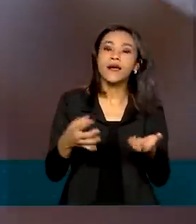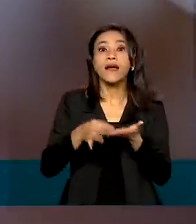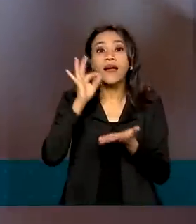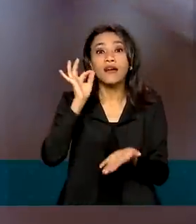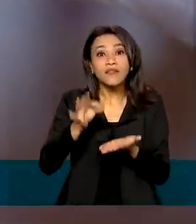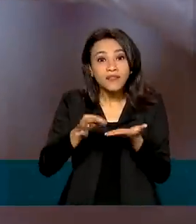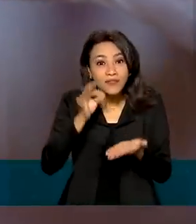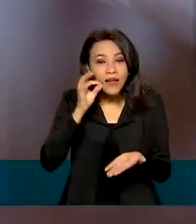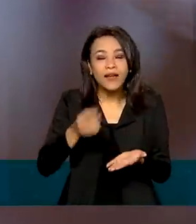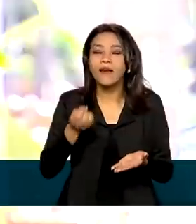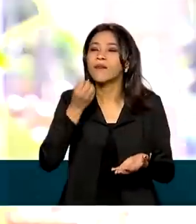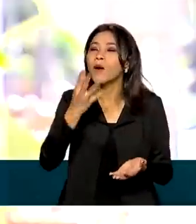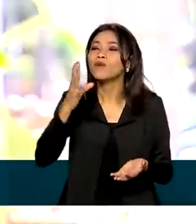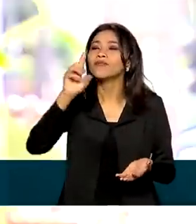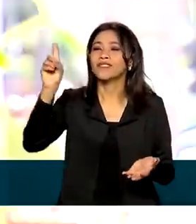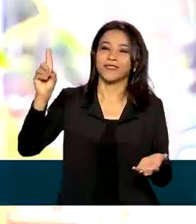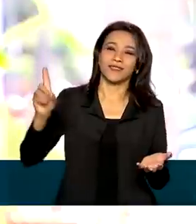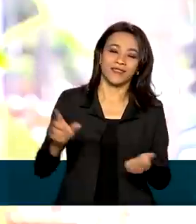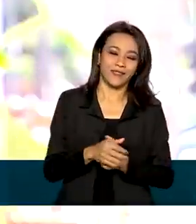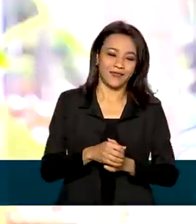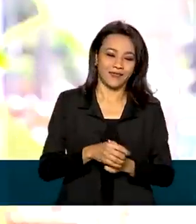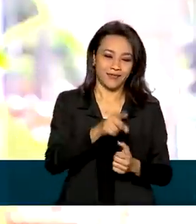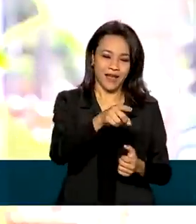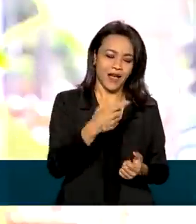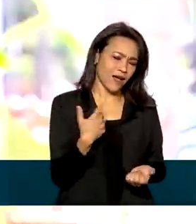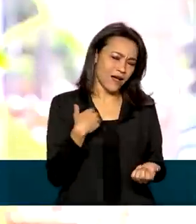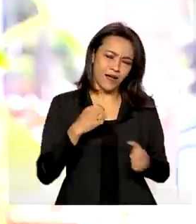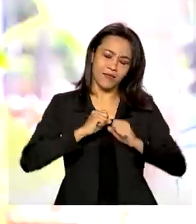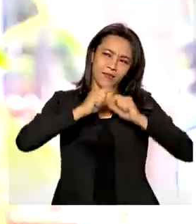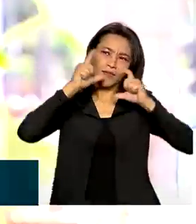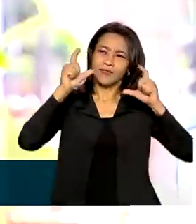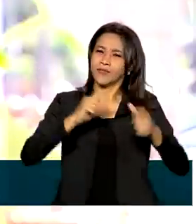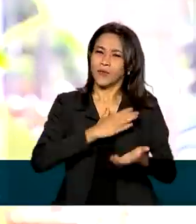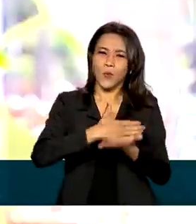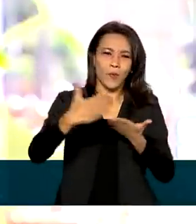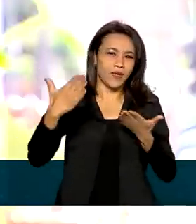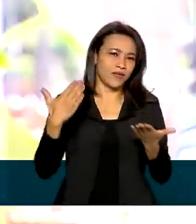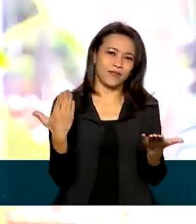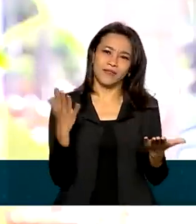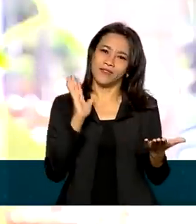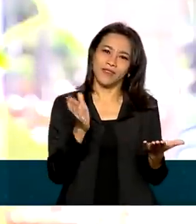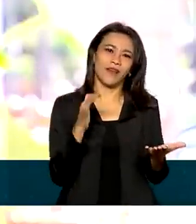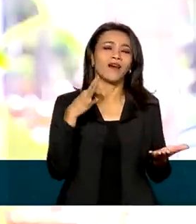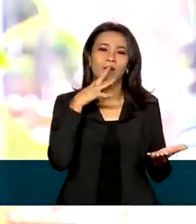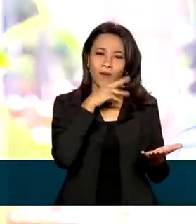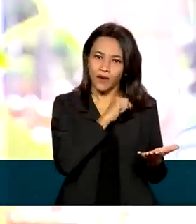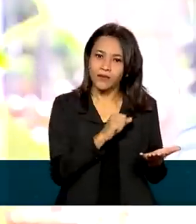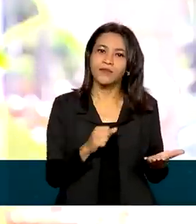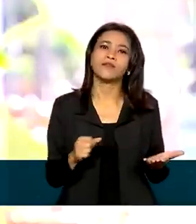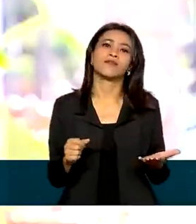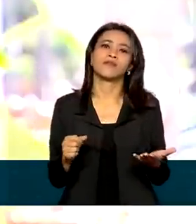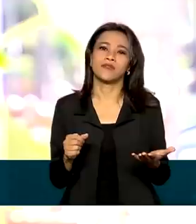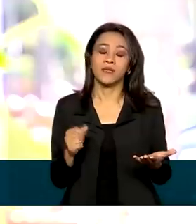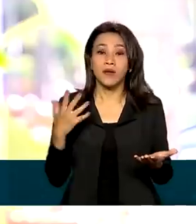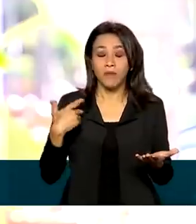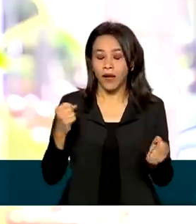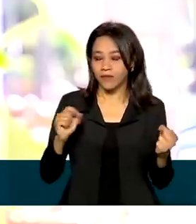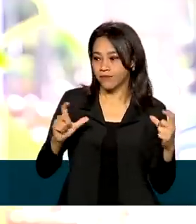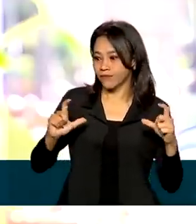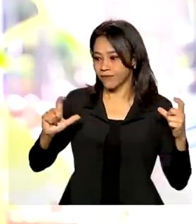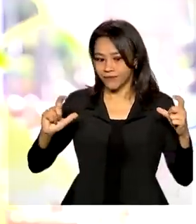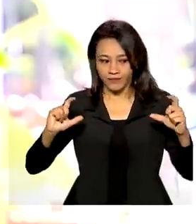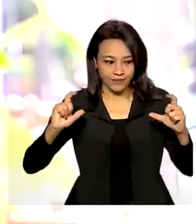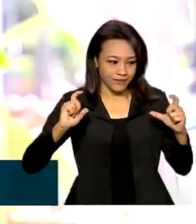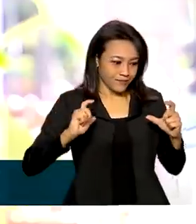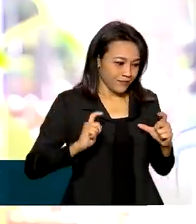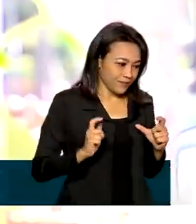sinônimo de bom dia. É um começo no meu dia e nas minhas atividades. Eu acho que, para dar start no que eu